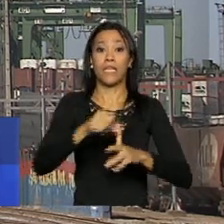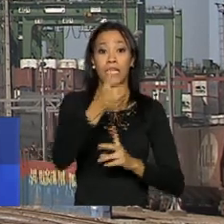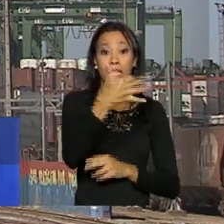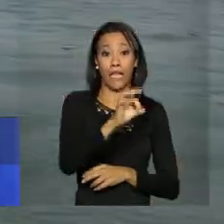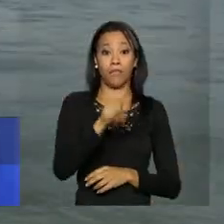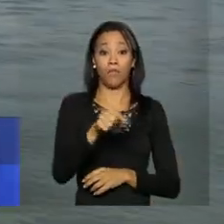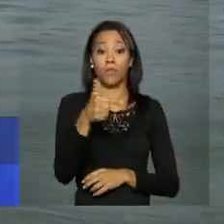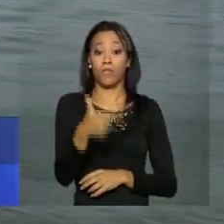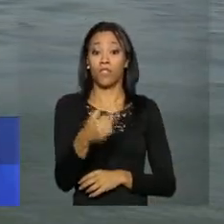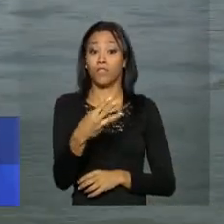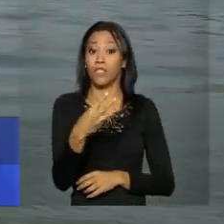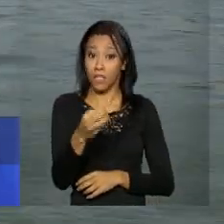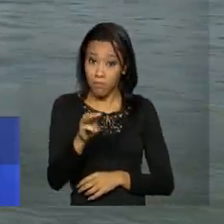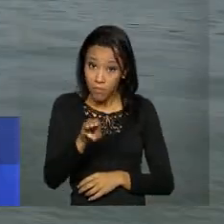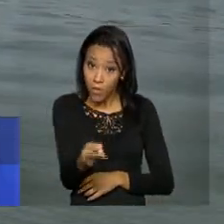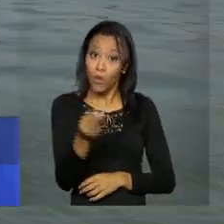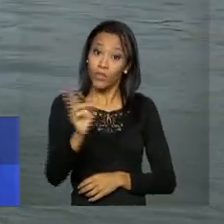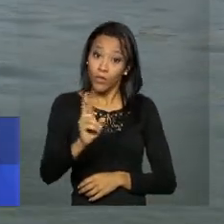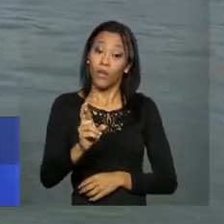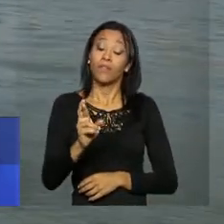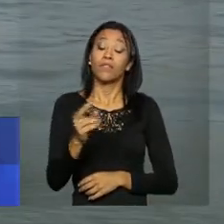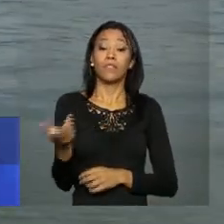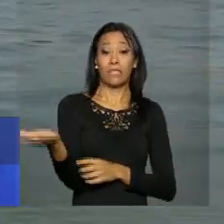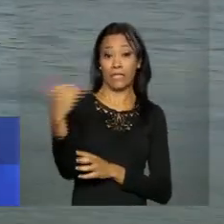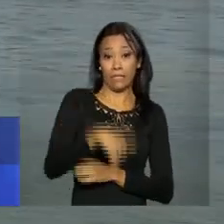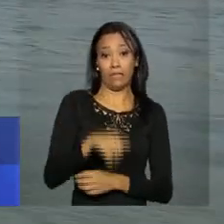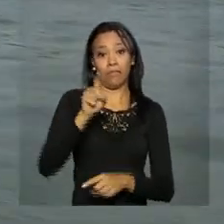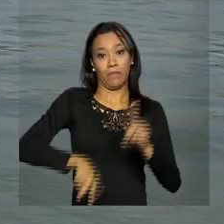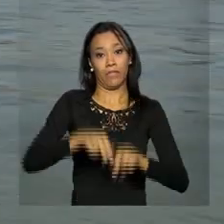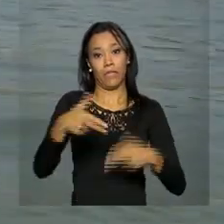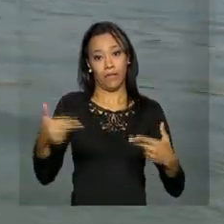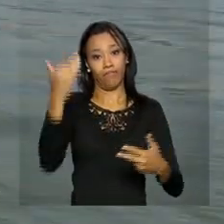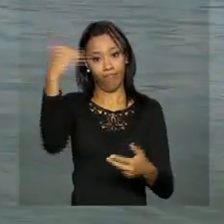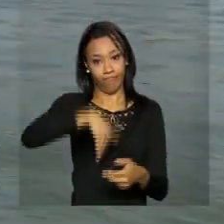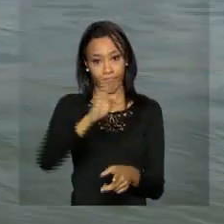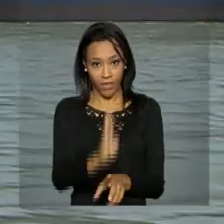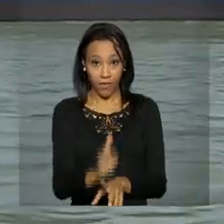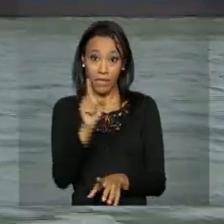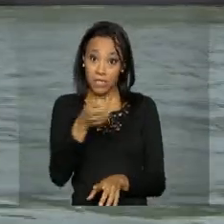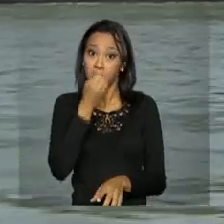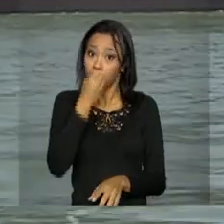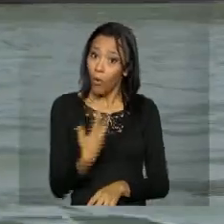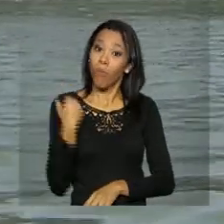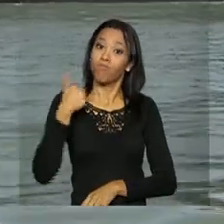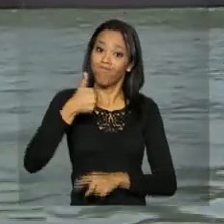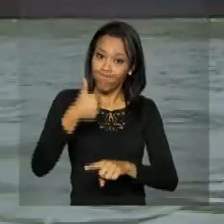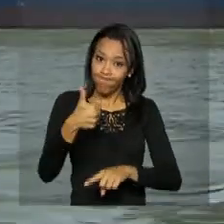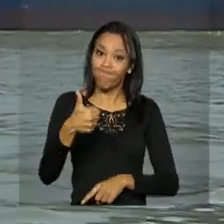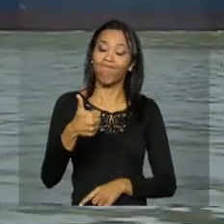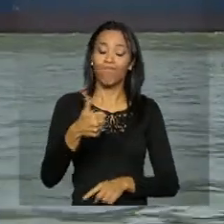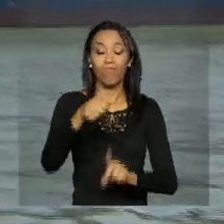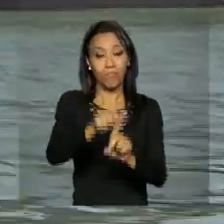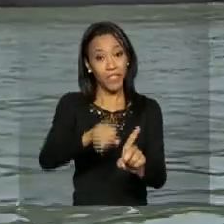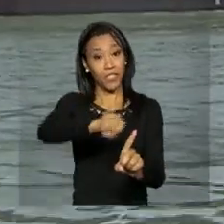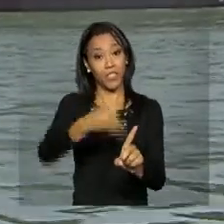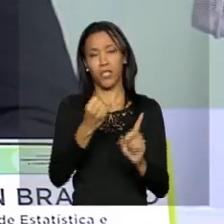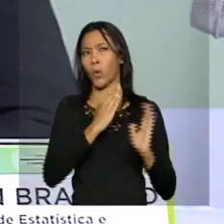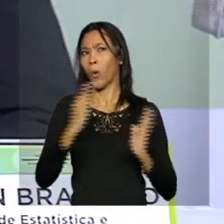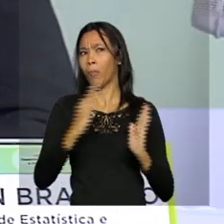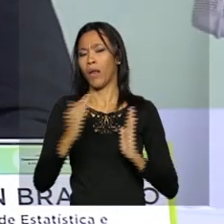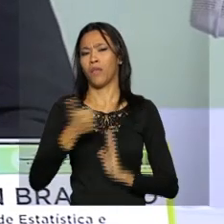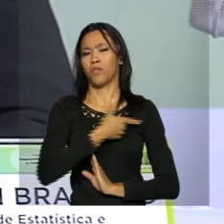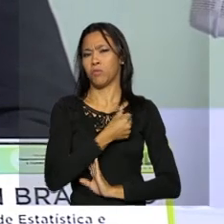323 milhões de dólares em importações. Este é o primeiro saldo comercial positivo para meses de janeiro desde 2011.